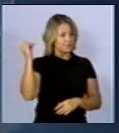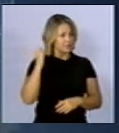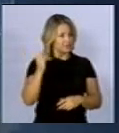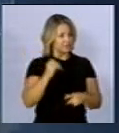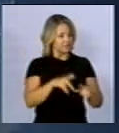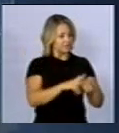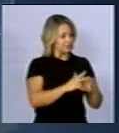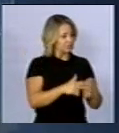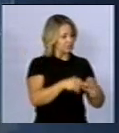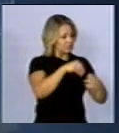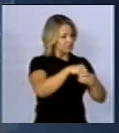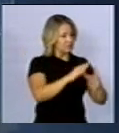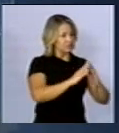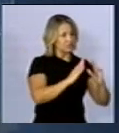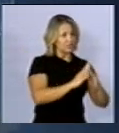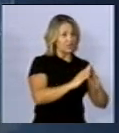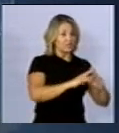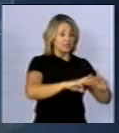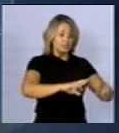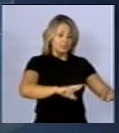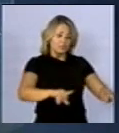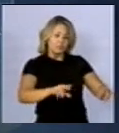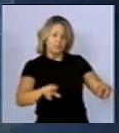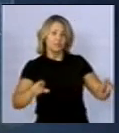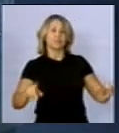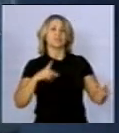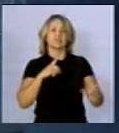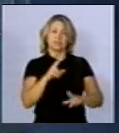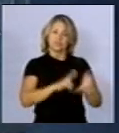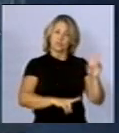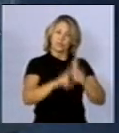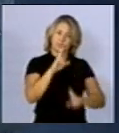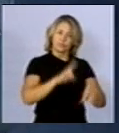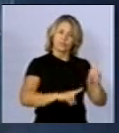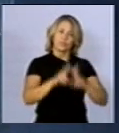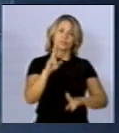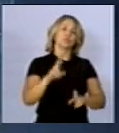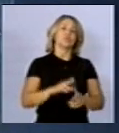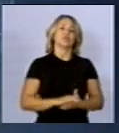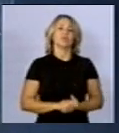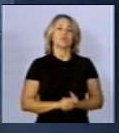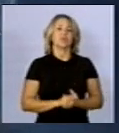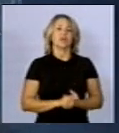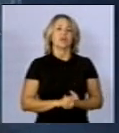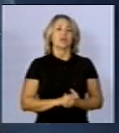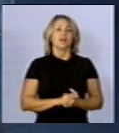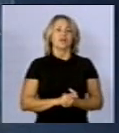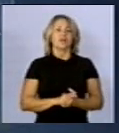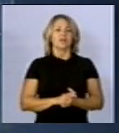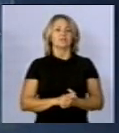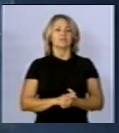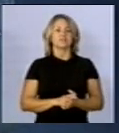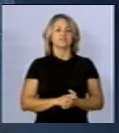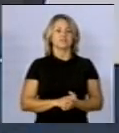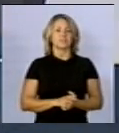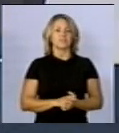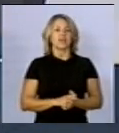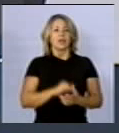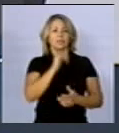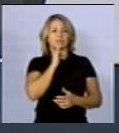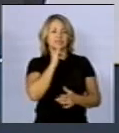aparelhos do uso doméstico. E milhões desses aparelhos são utilizados cotidianamente. Eu vou correr um pouco, o meu tempo está passando. Uma pergunta. Essas subestações que são